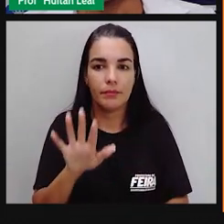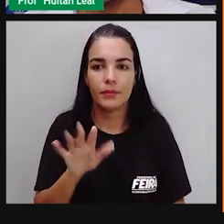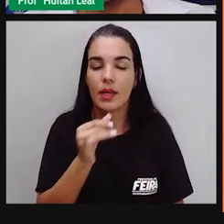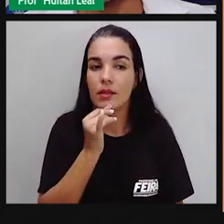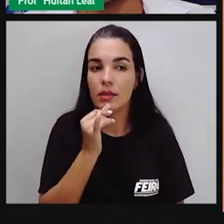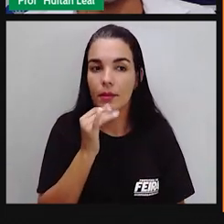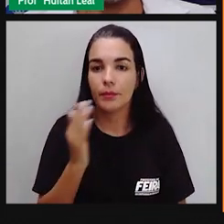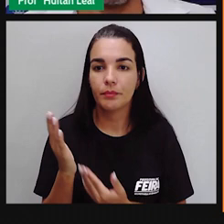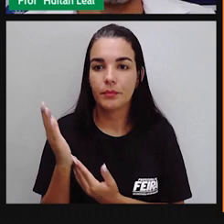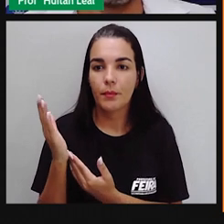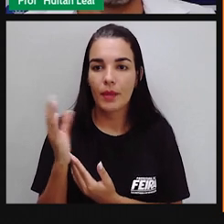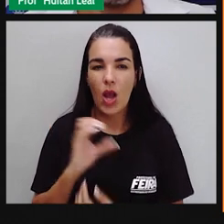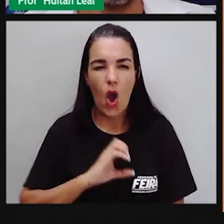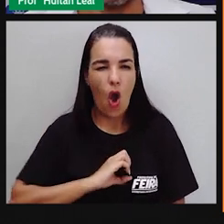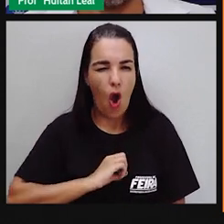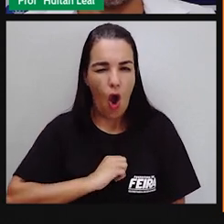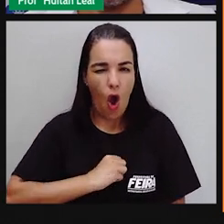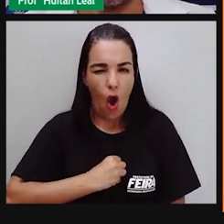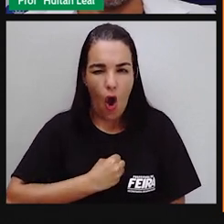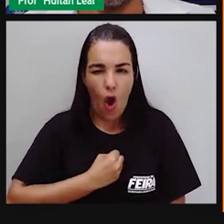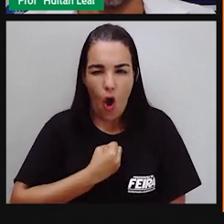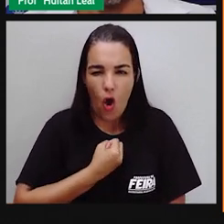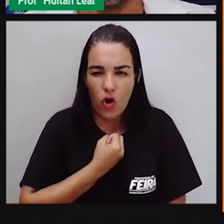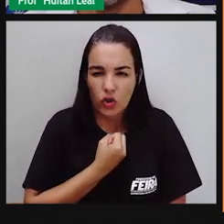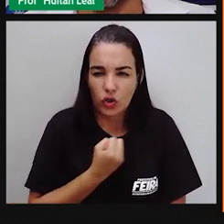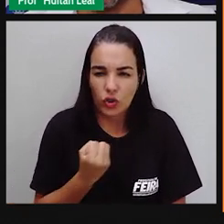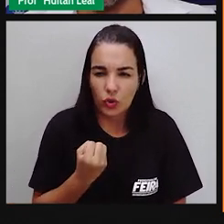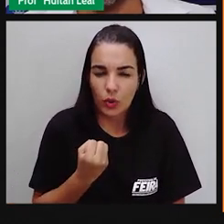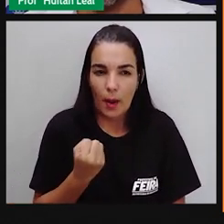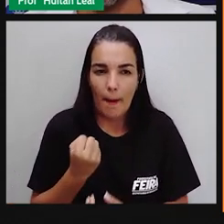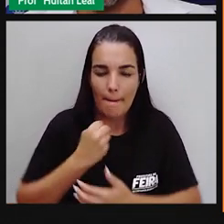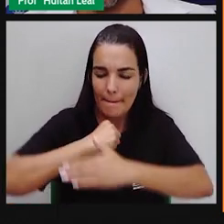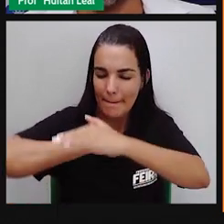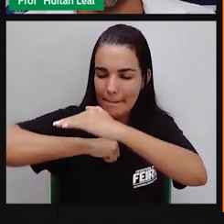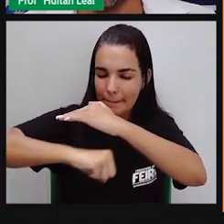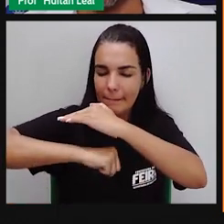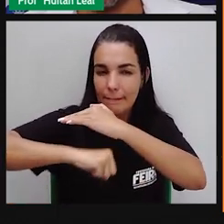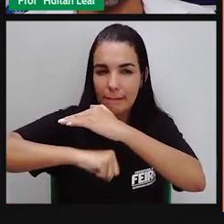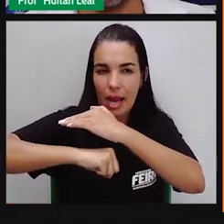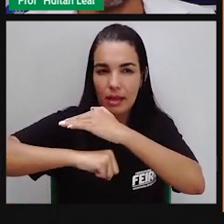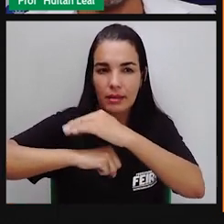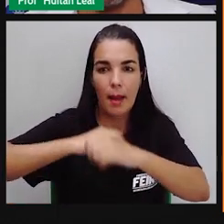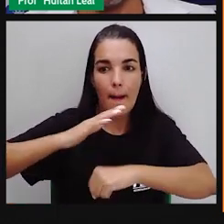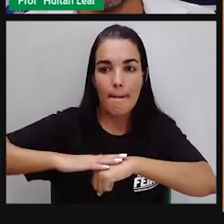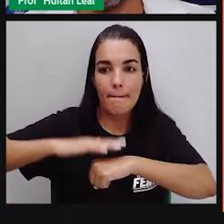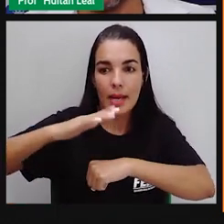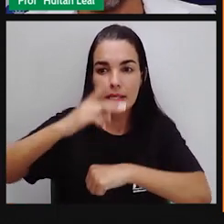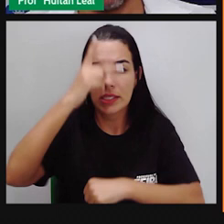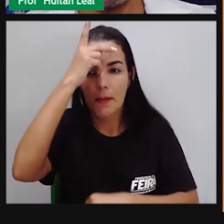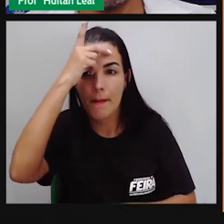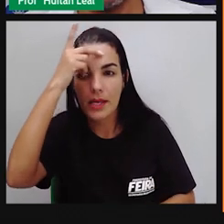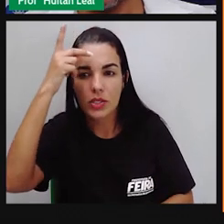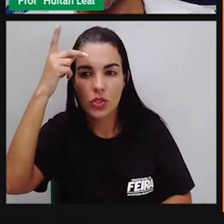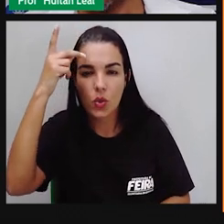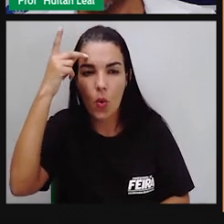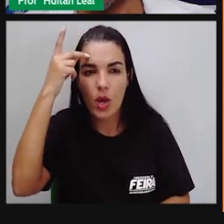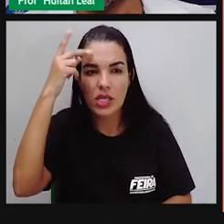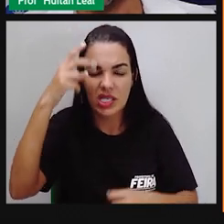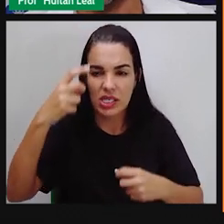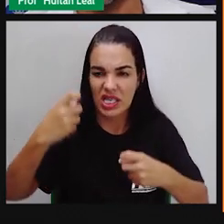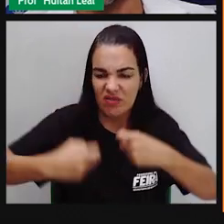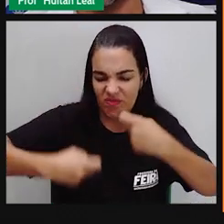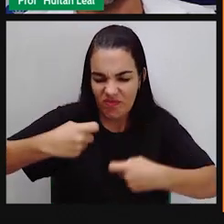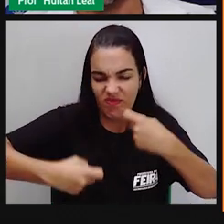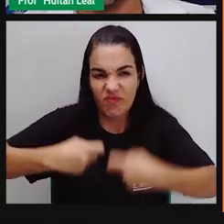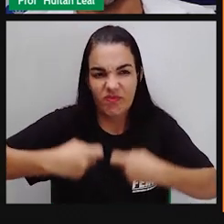alguém tem que senti-lo para que ele exista, aconteça. O trabalho, também, se você não for fazer o trabalho, ele não